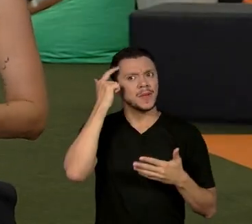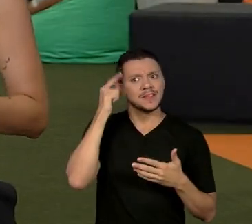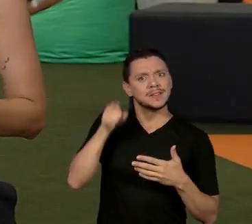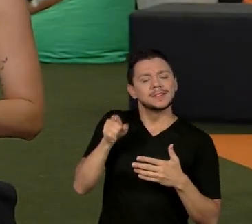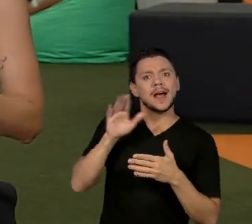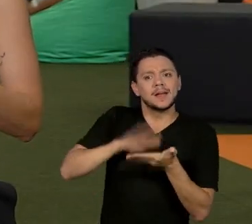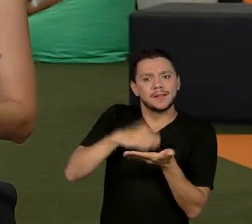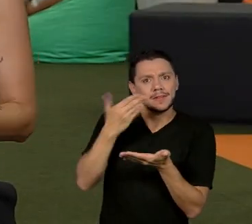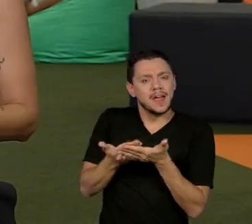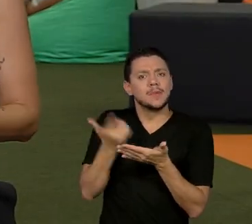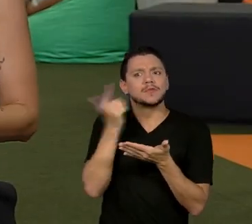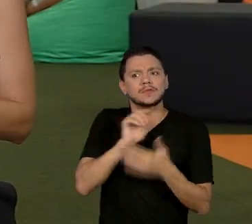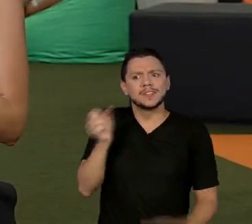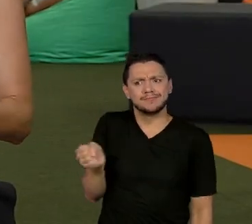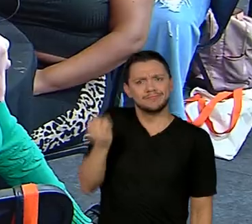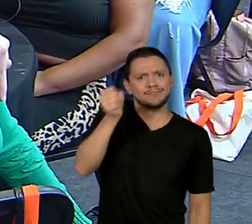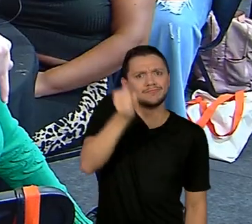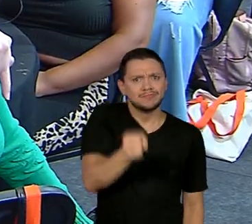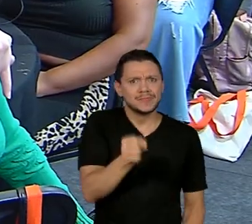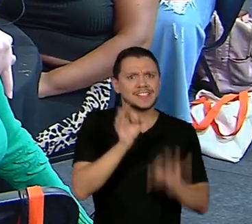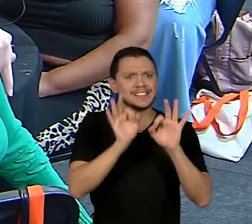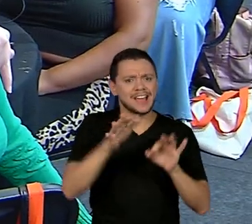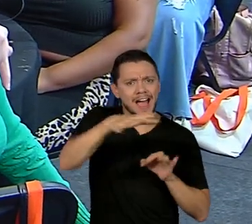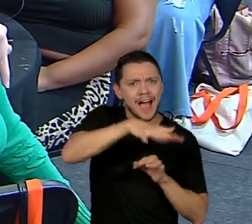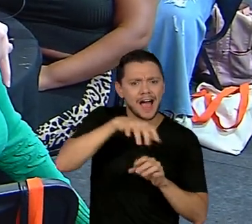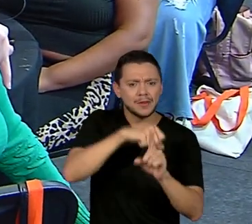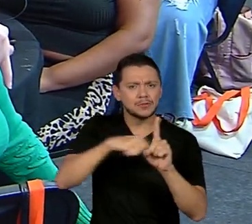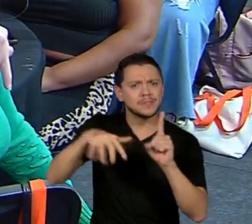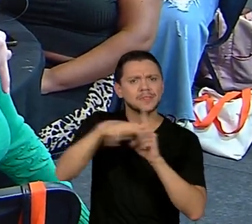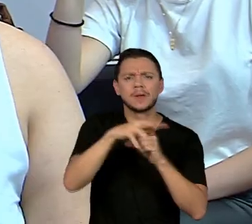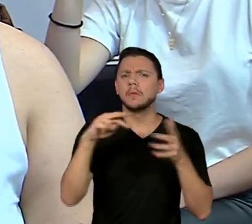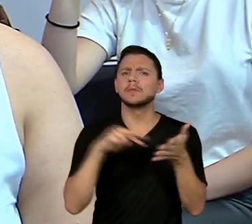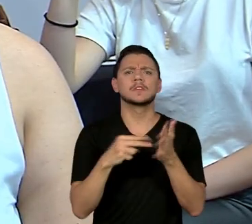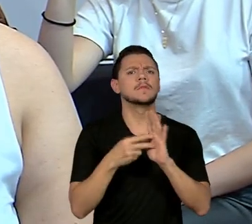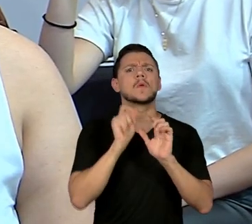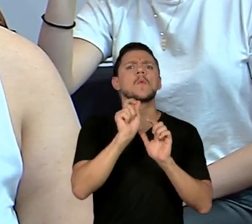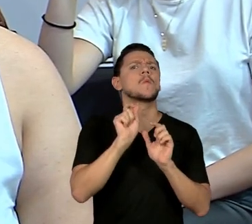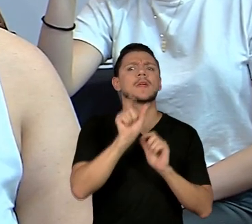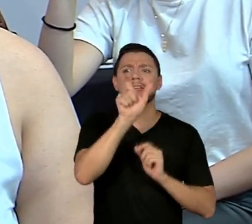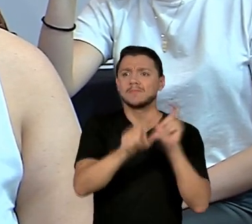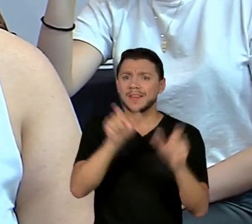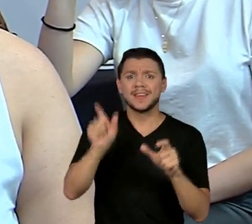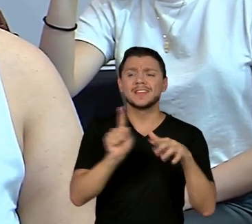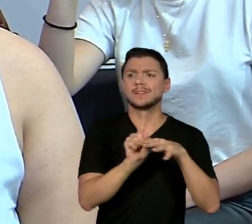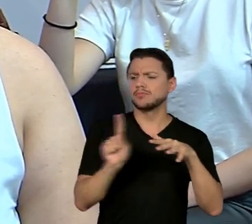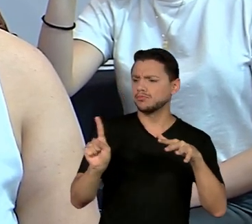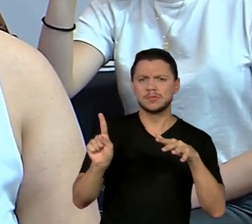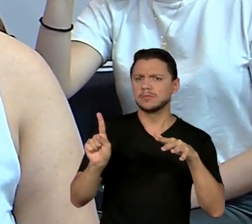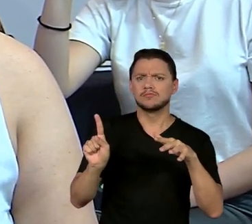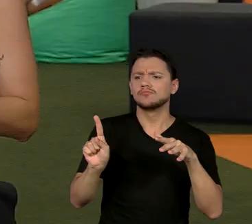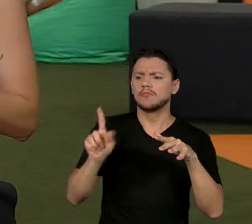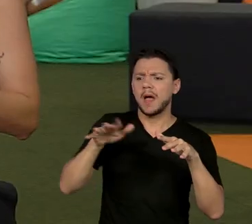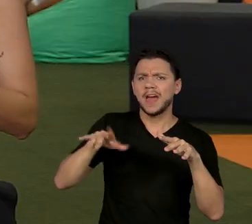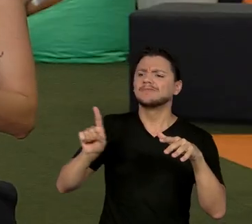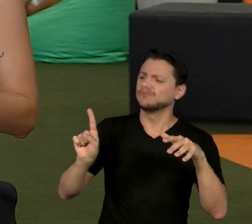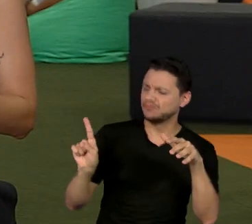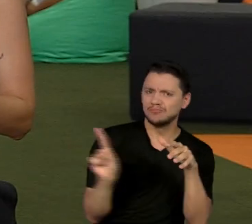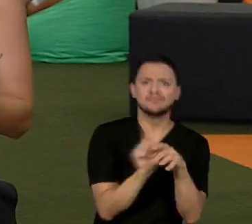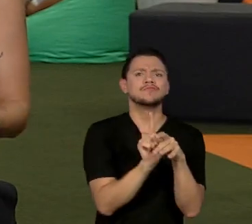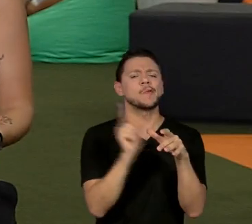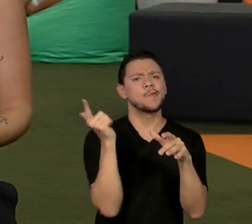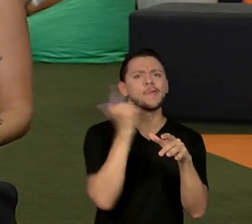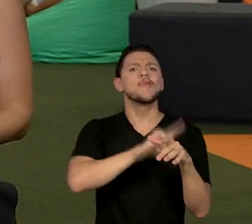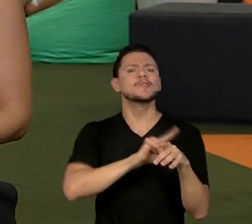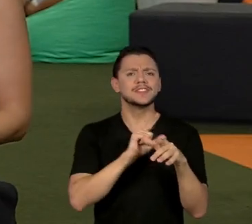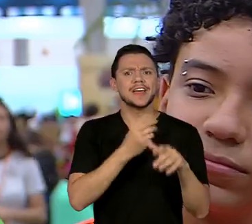oferecer esse profissional socialmente, é trazer essas crianças que estão excluídas de espaços sociais, para possibilitar